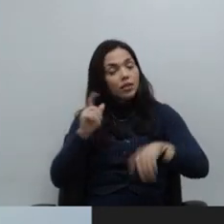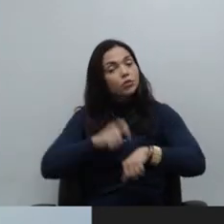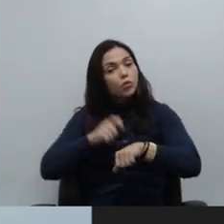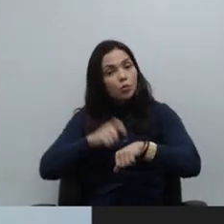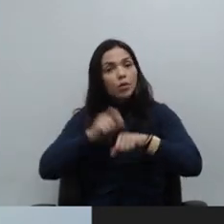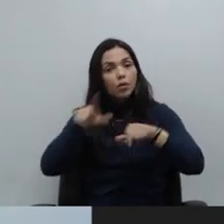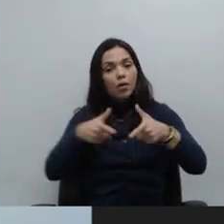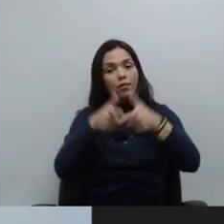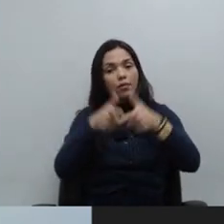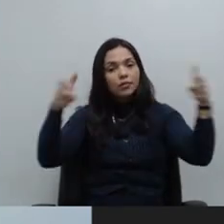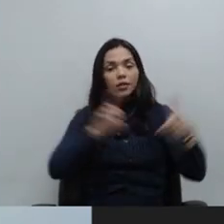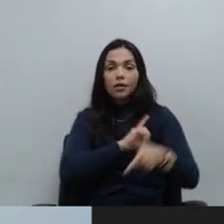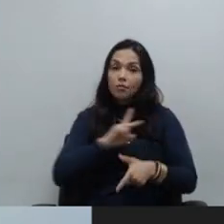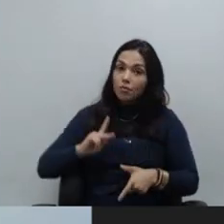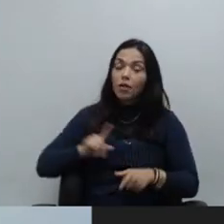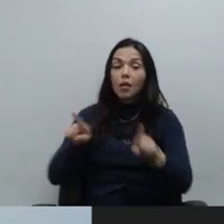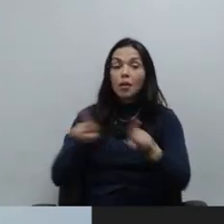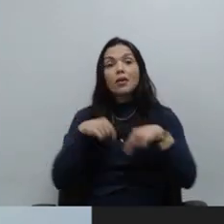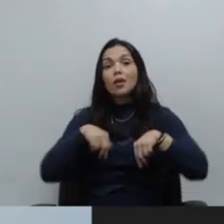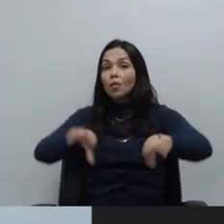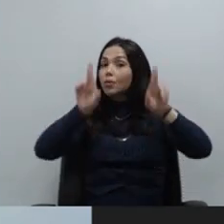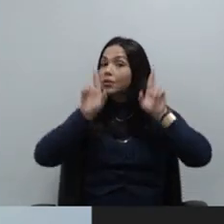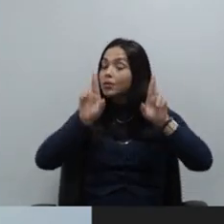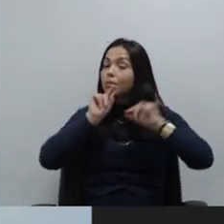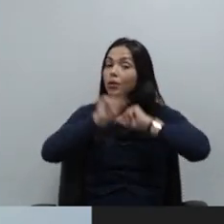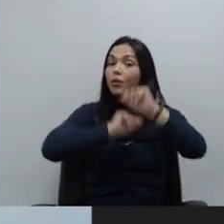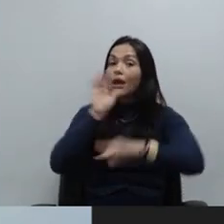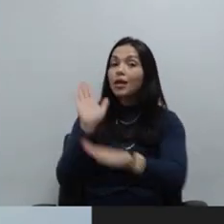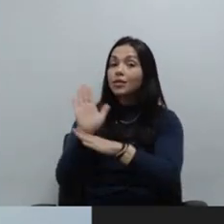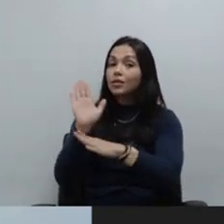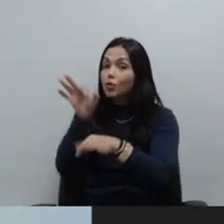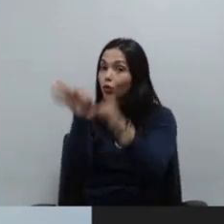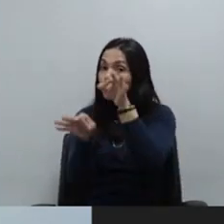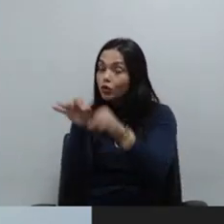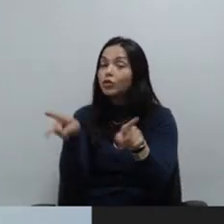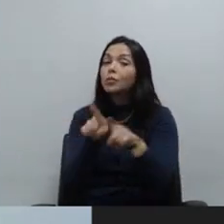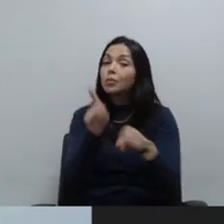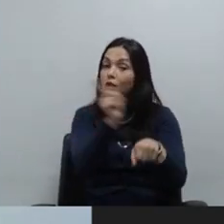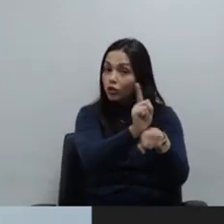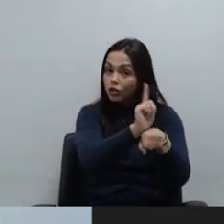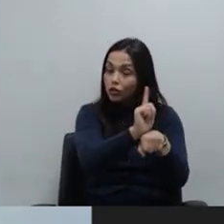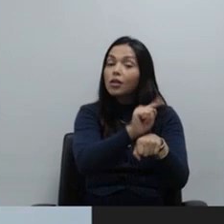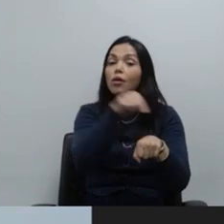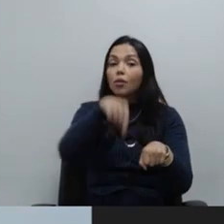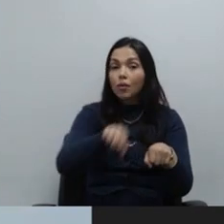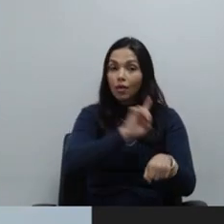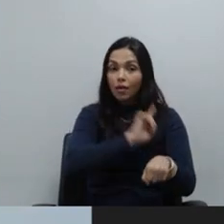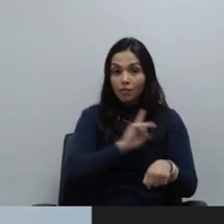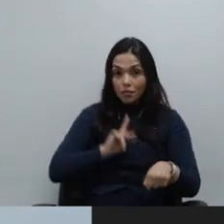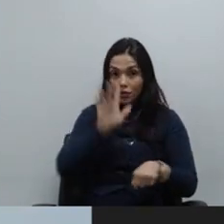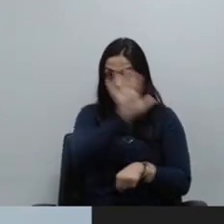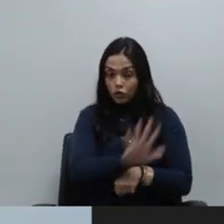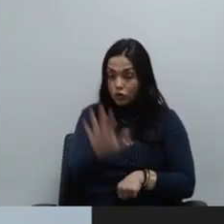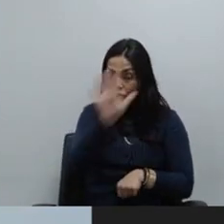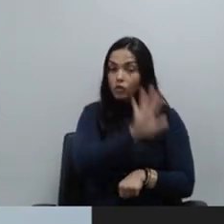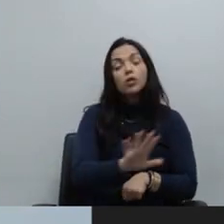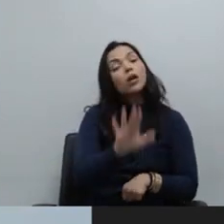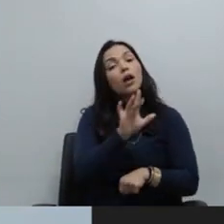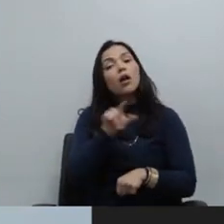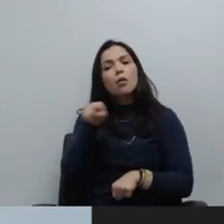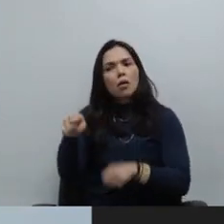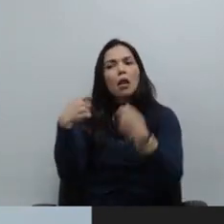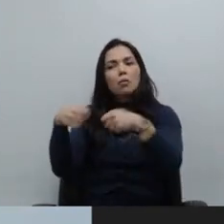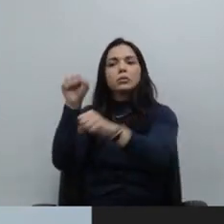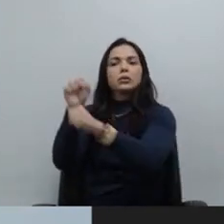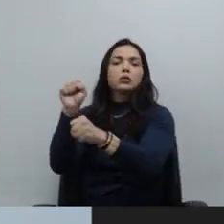nesse contexto, a decisão da assessoria jurídica e, consequentemente, da própria gestão não venha no sentido de que o colega precise